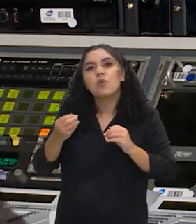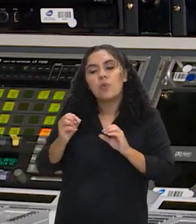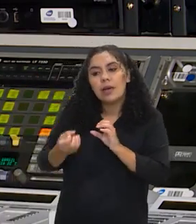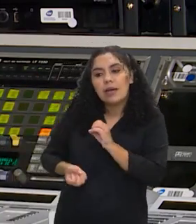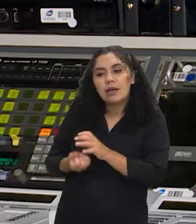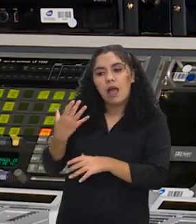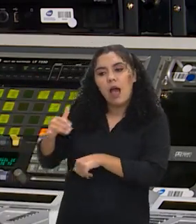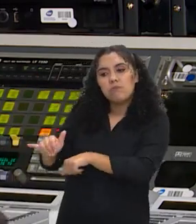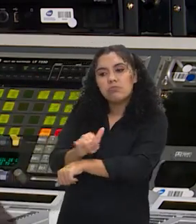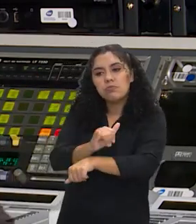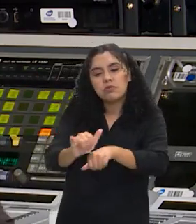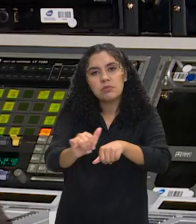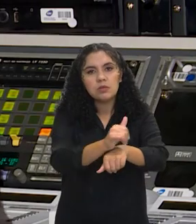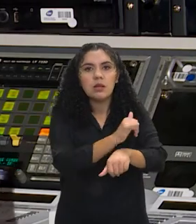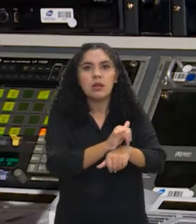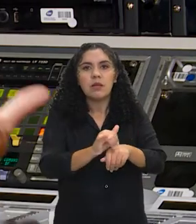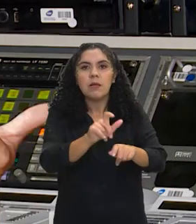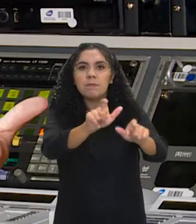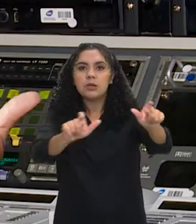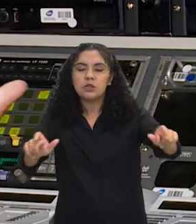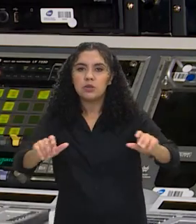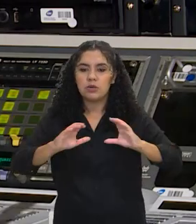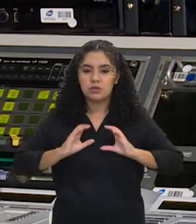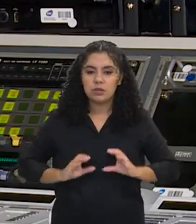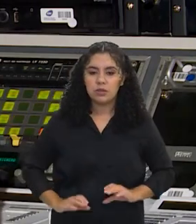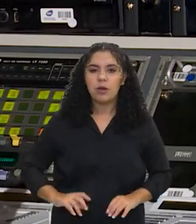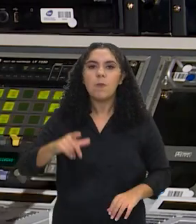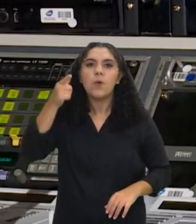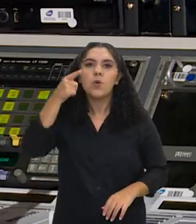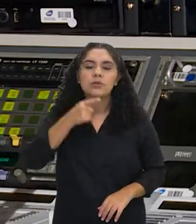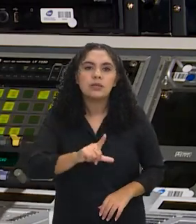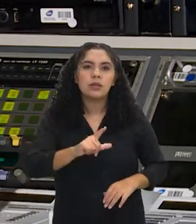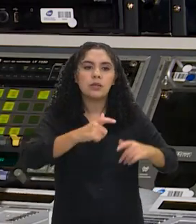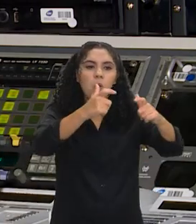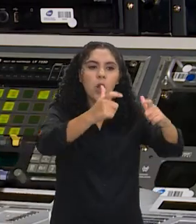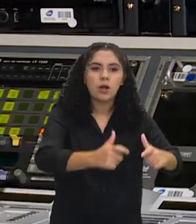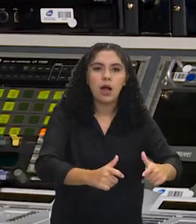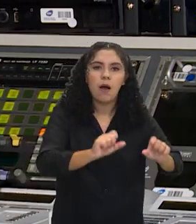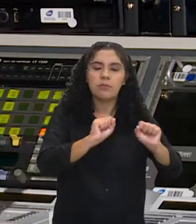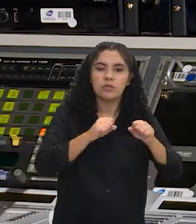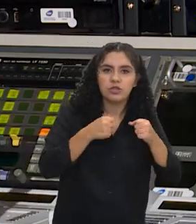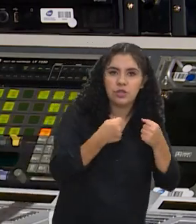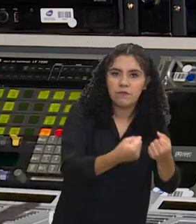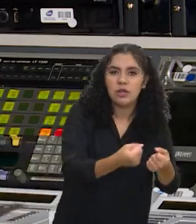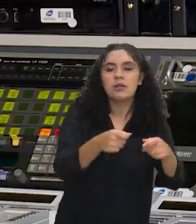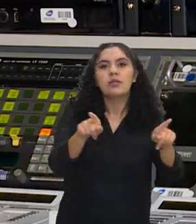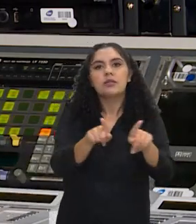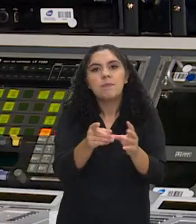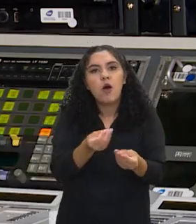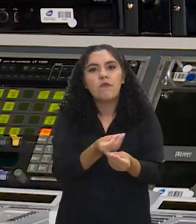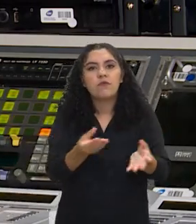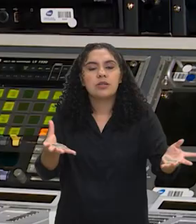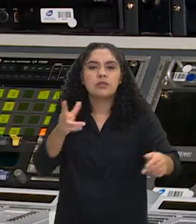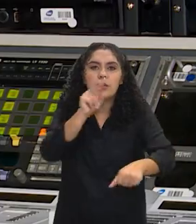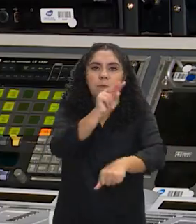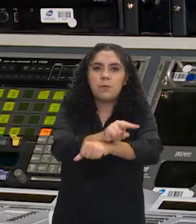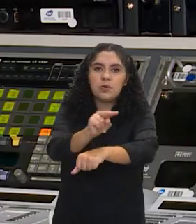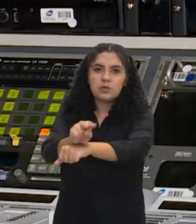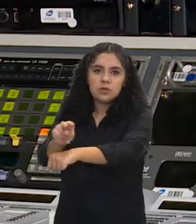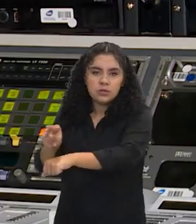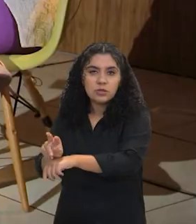de fato, garantirem os seus direitos, poderem ter o espaço de se defender, poderem ter, de fato, um ambiente que os proteja.